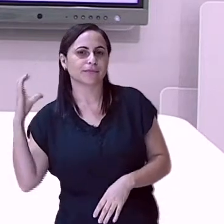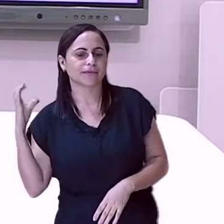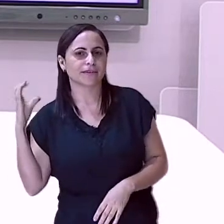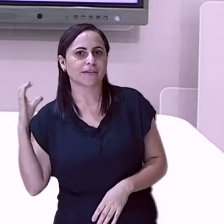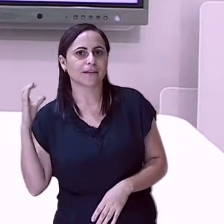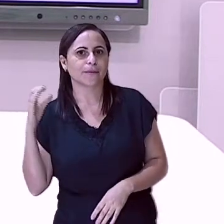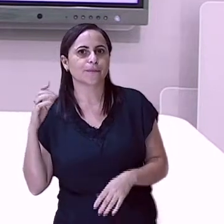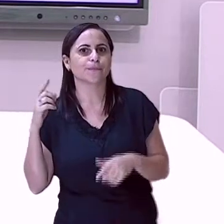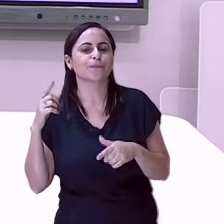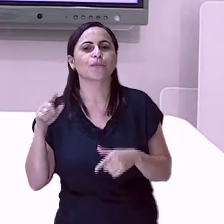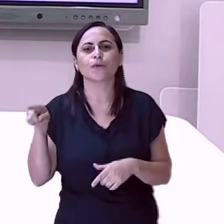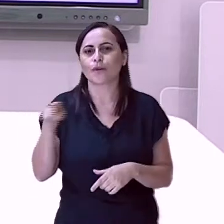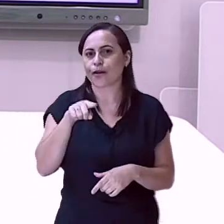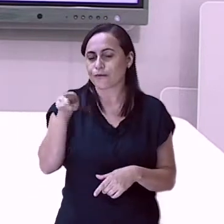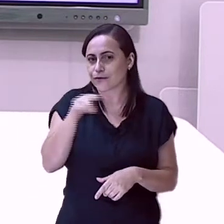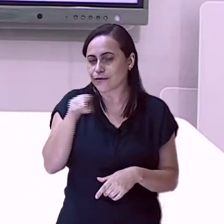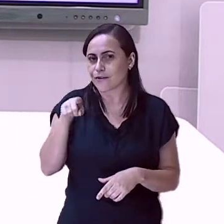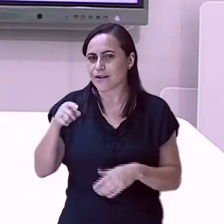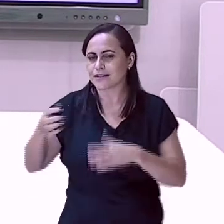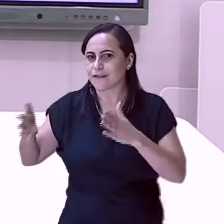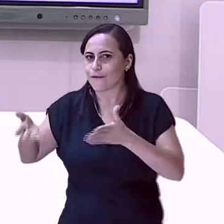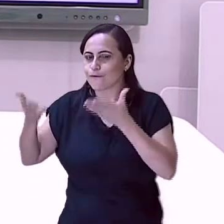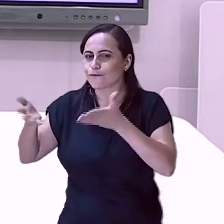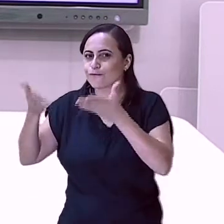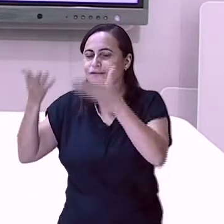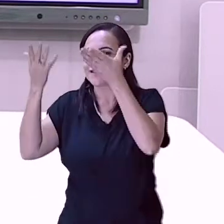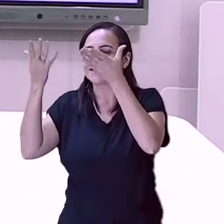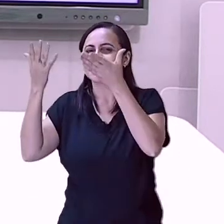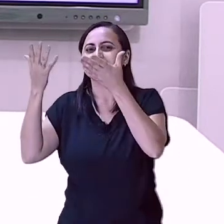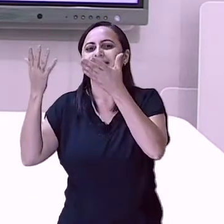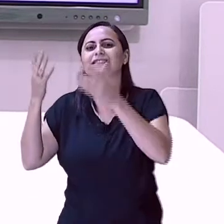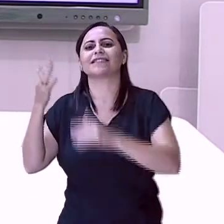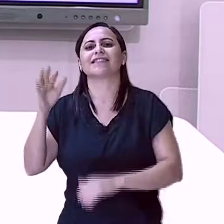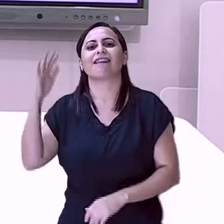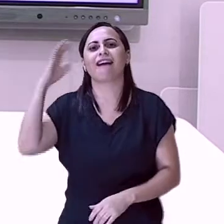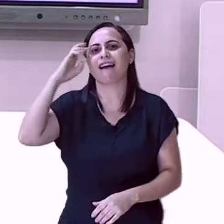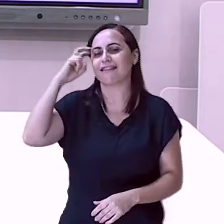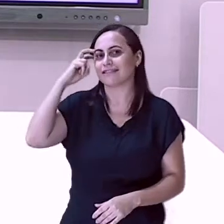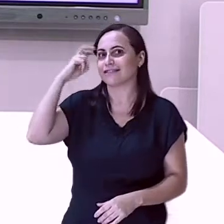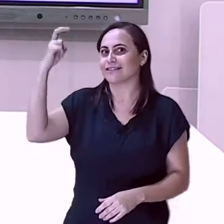tenha uma vida promissora e inteligente quando crescer.